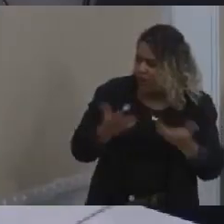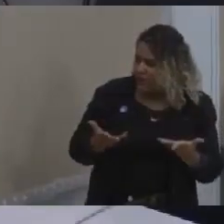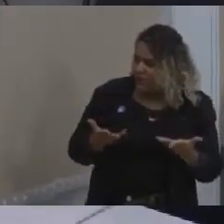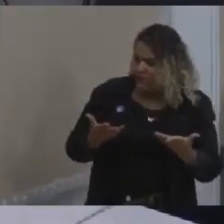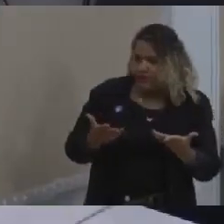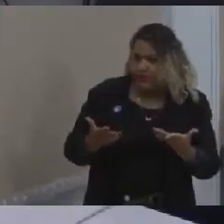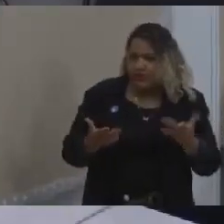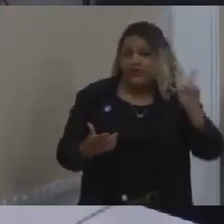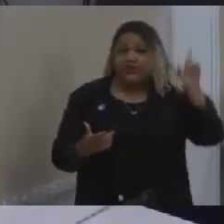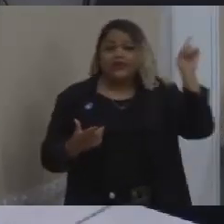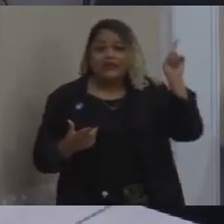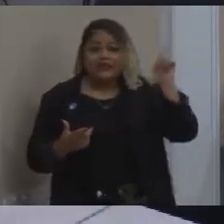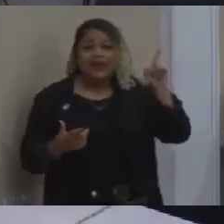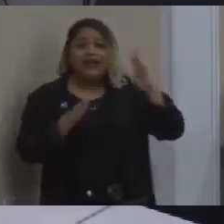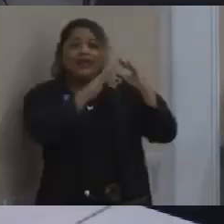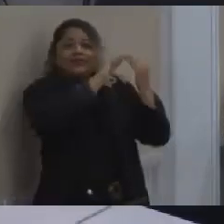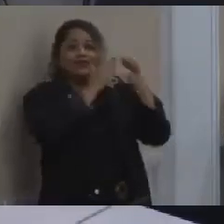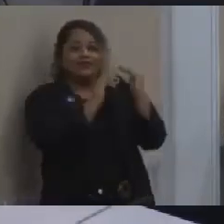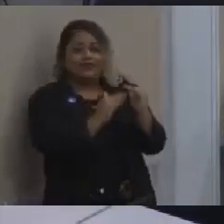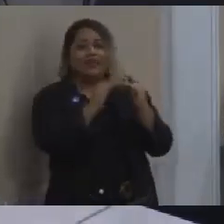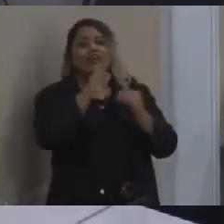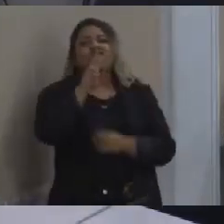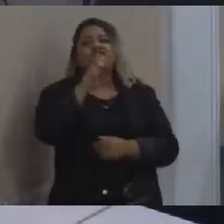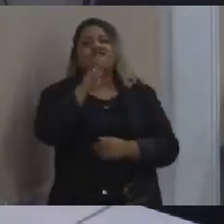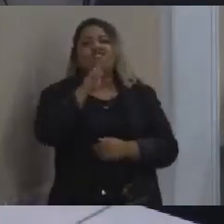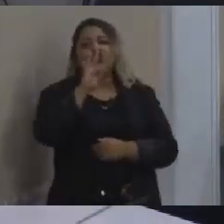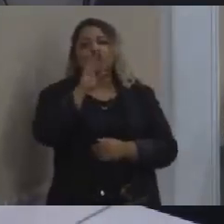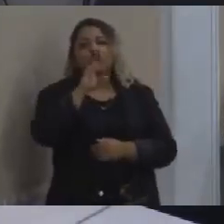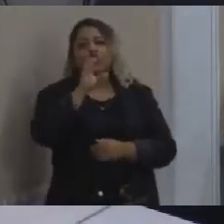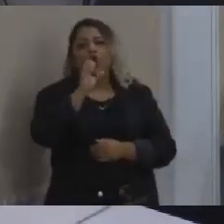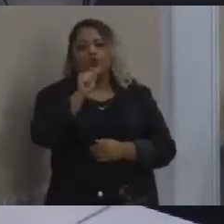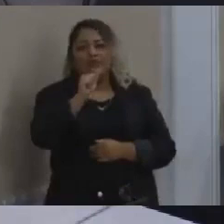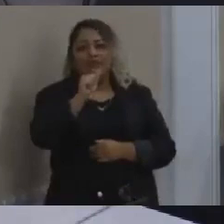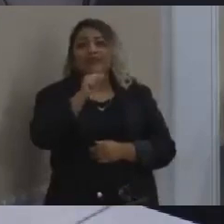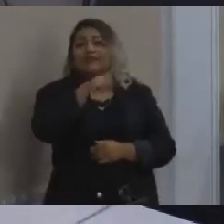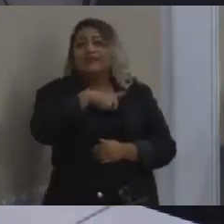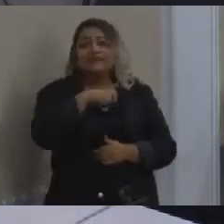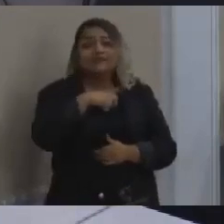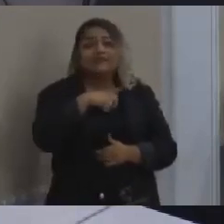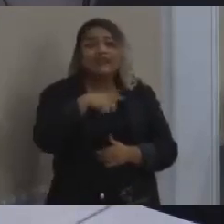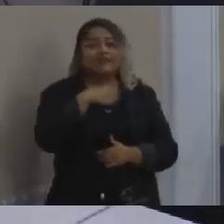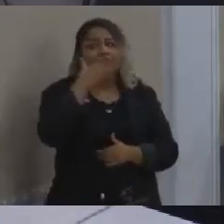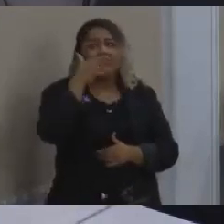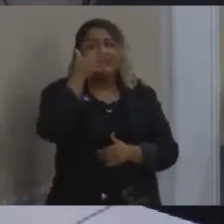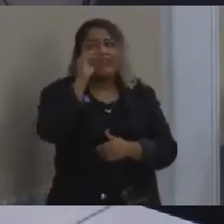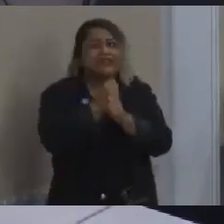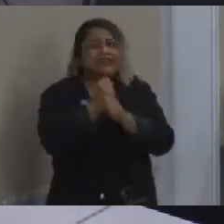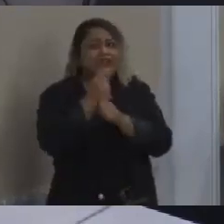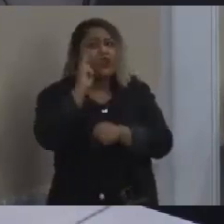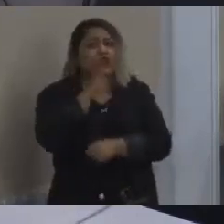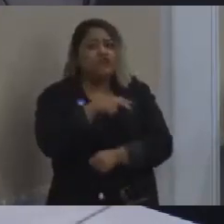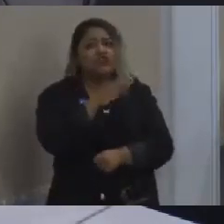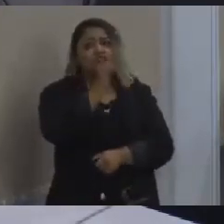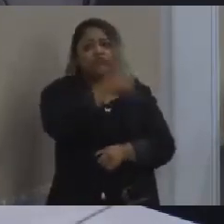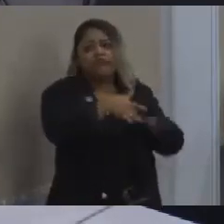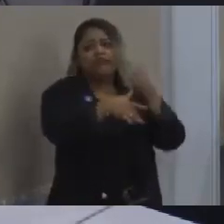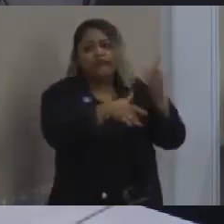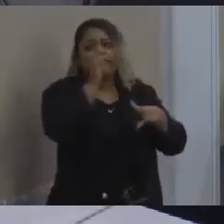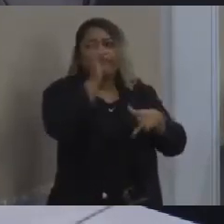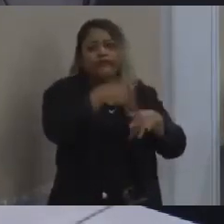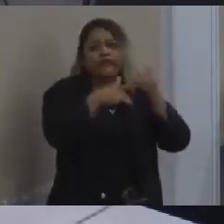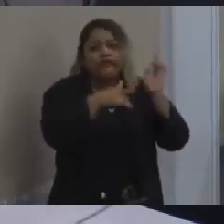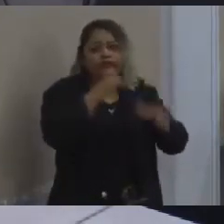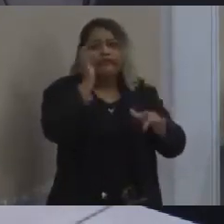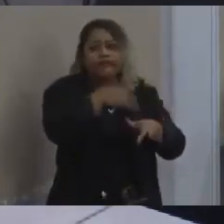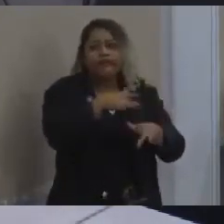tem um ponto de descarte de lixo que pelo menos tem 10 anos que eu vejo que isso acontece. Nós fizemos a proposta de quê? Coloquem caçambas lá no